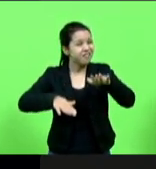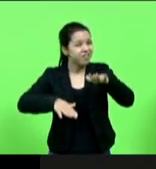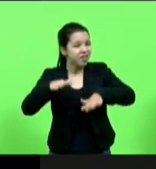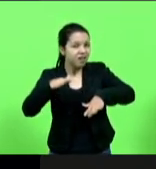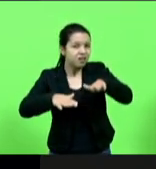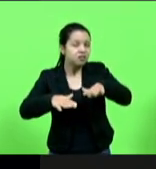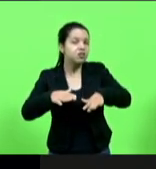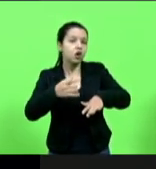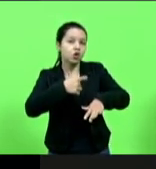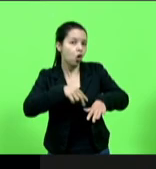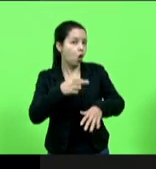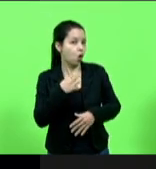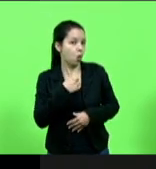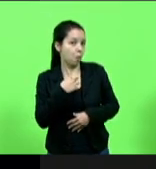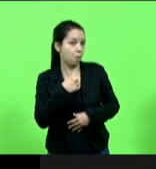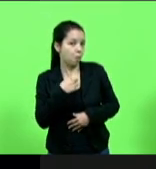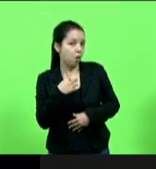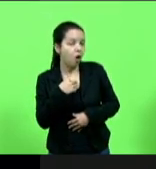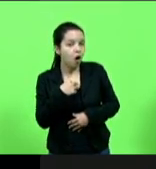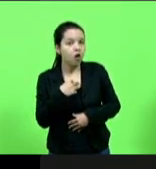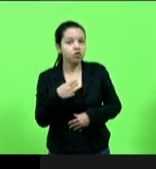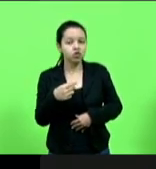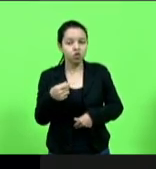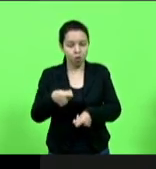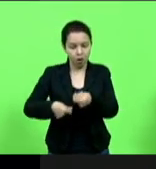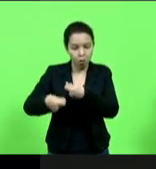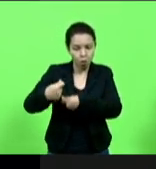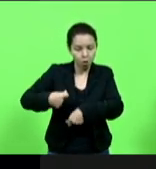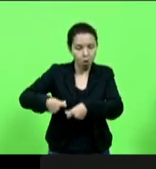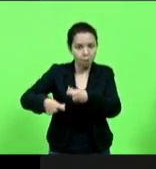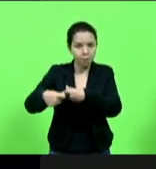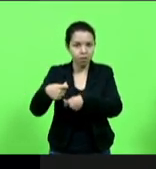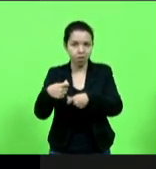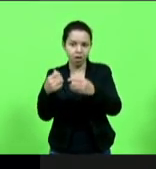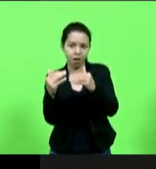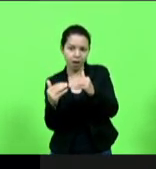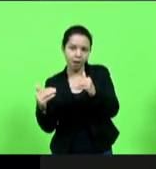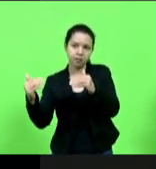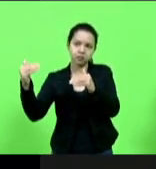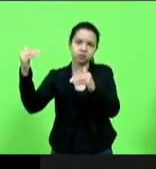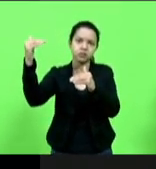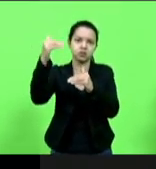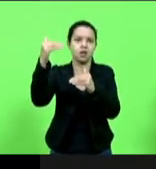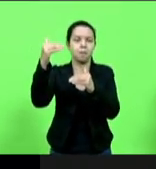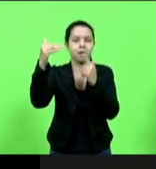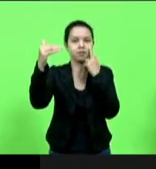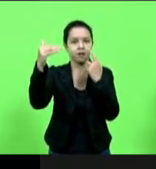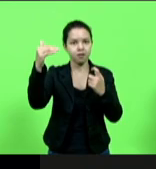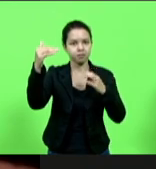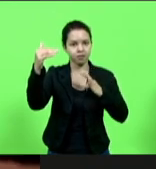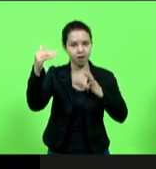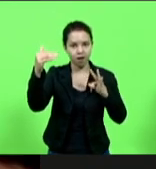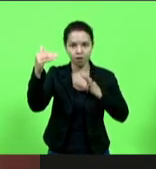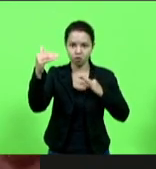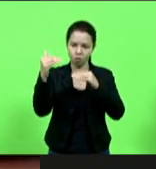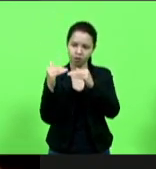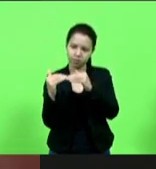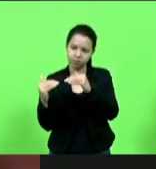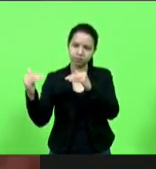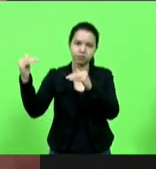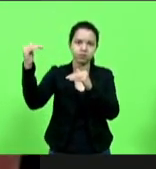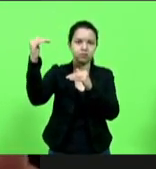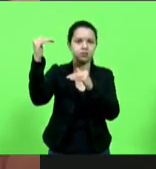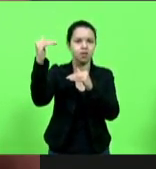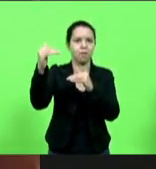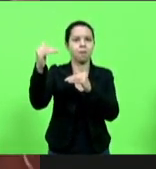podemos colocar o lado econômico acima dos interesses técnicos acima daquilo que for